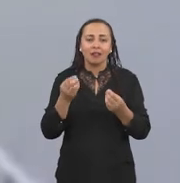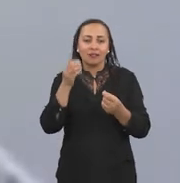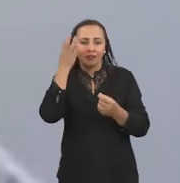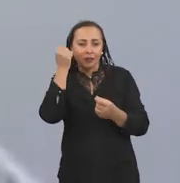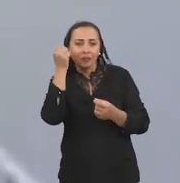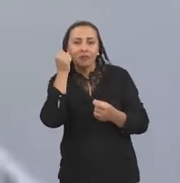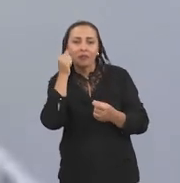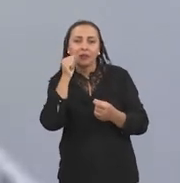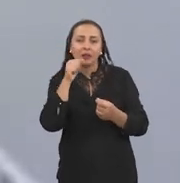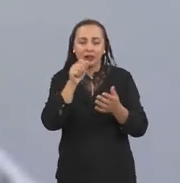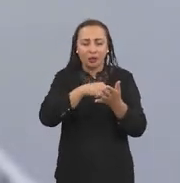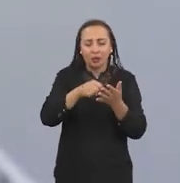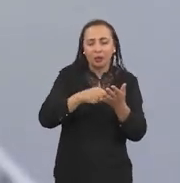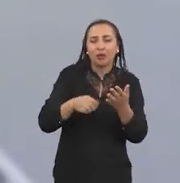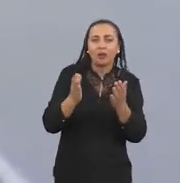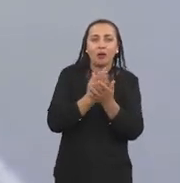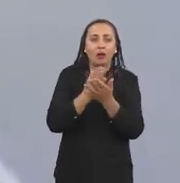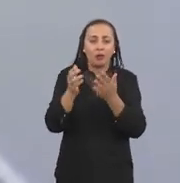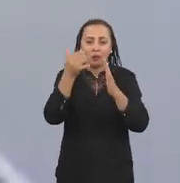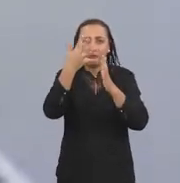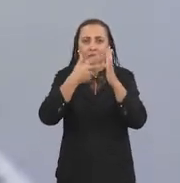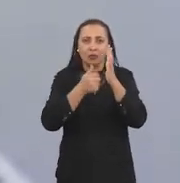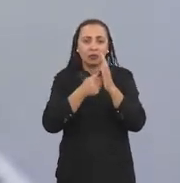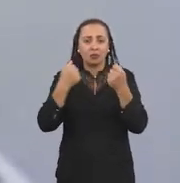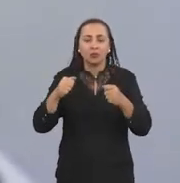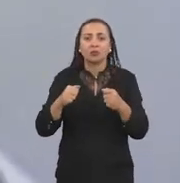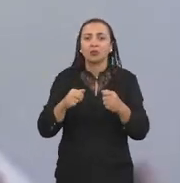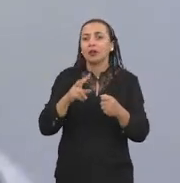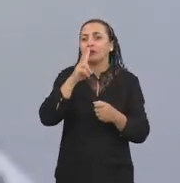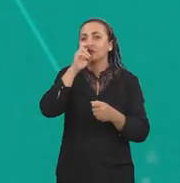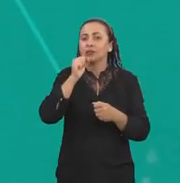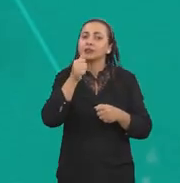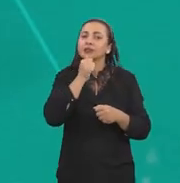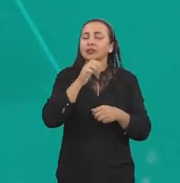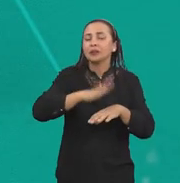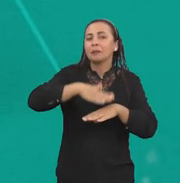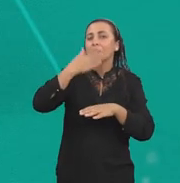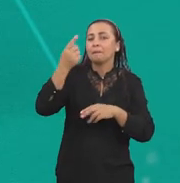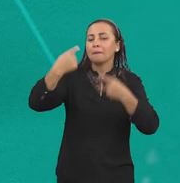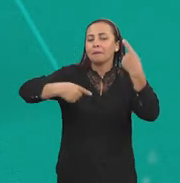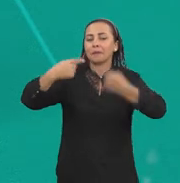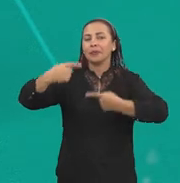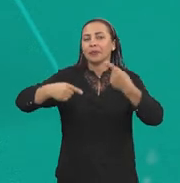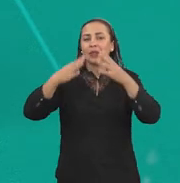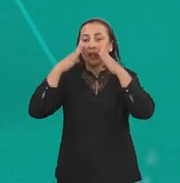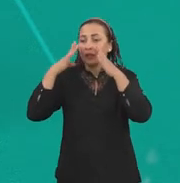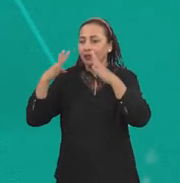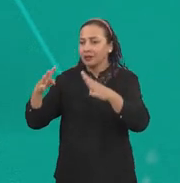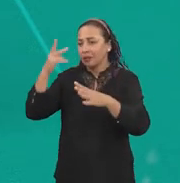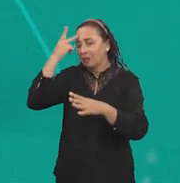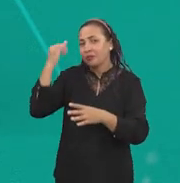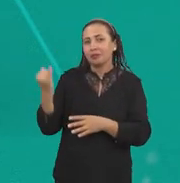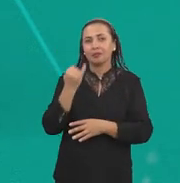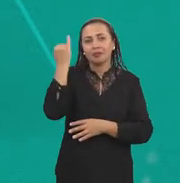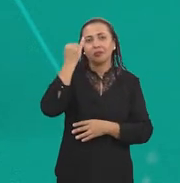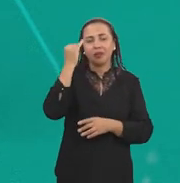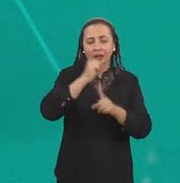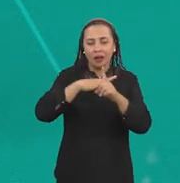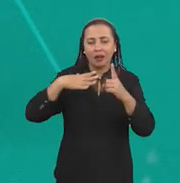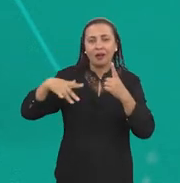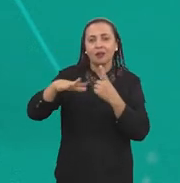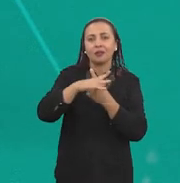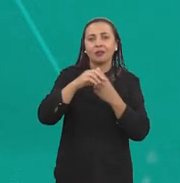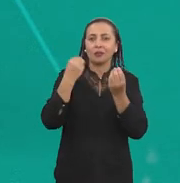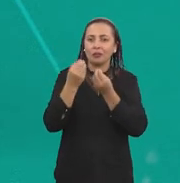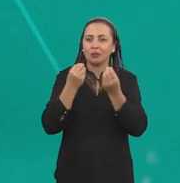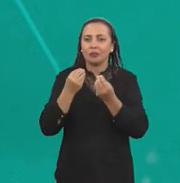as espécies que eles anotavam algumas características, eu poderia reforçar ainda mais a discussão, chamando a atenção para a importância